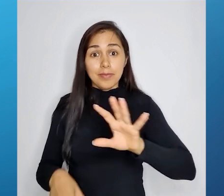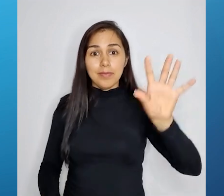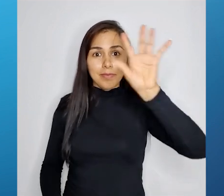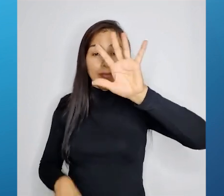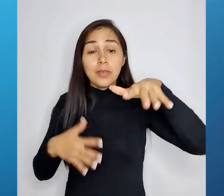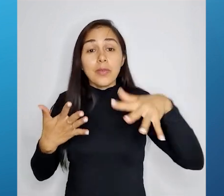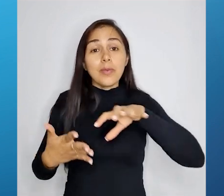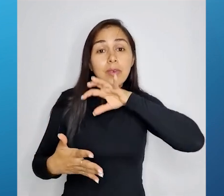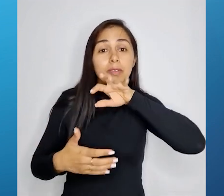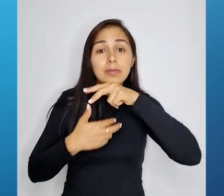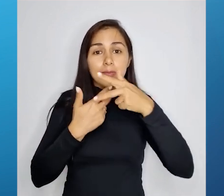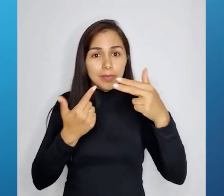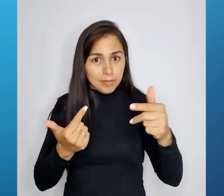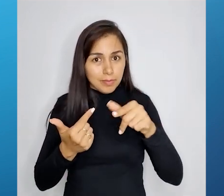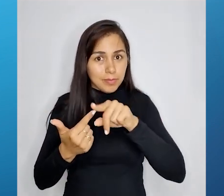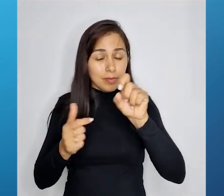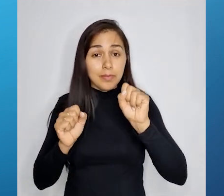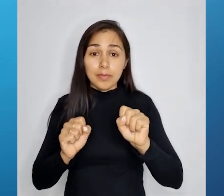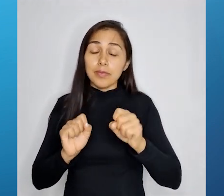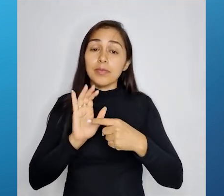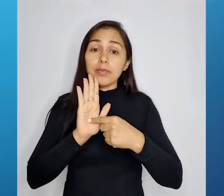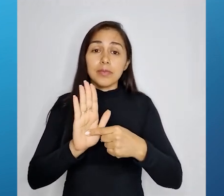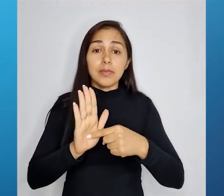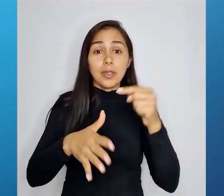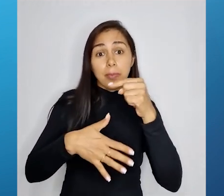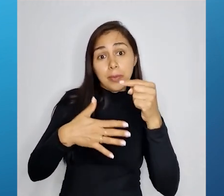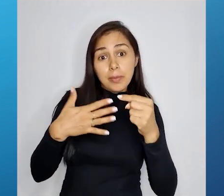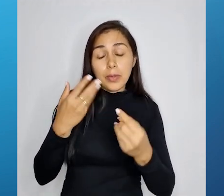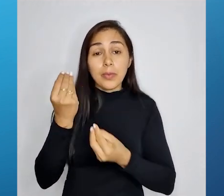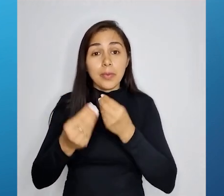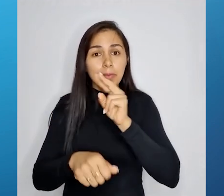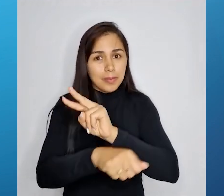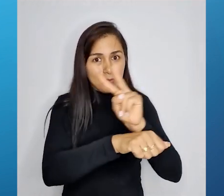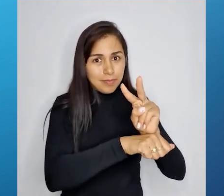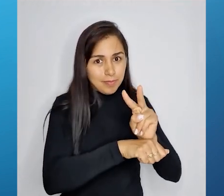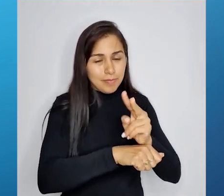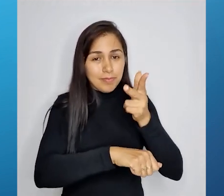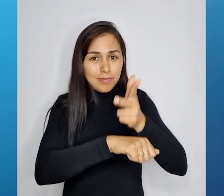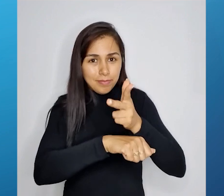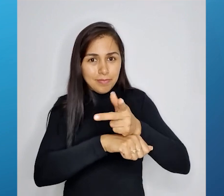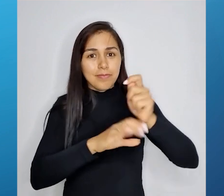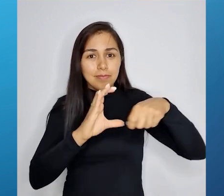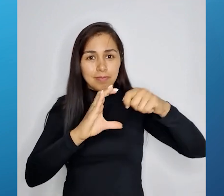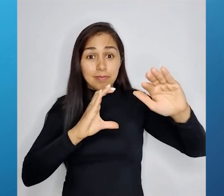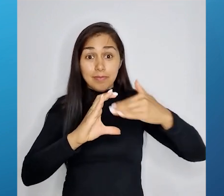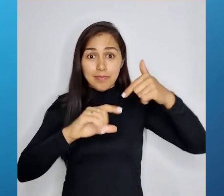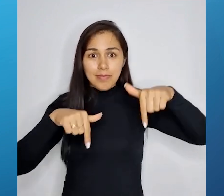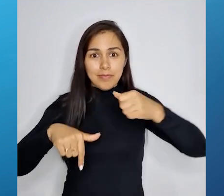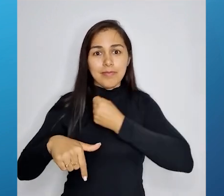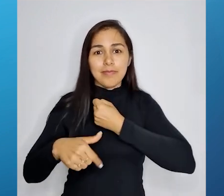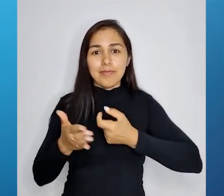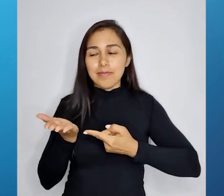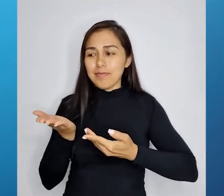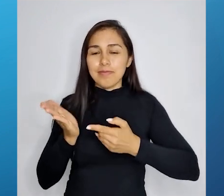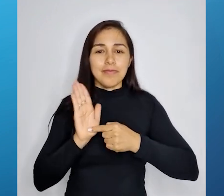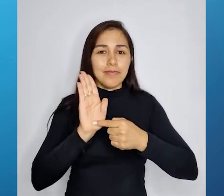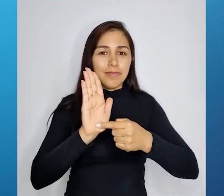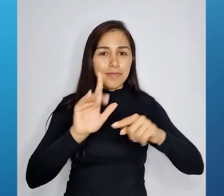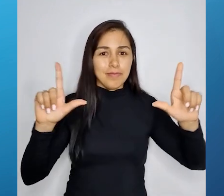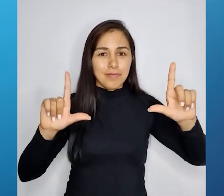animais. Então, você pode destacar medidas de prevenção, gravar um vídeo e mandar aqui pra gente no número que está na sua tela.